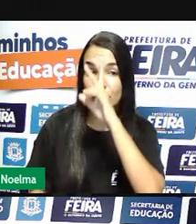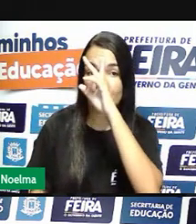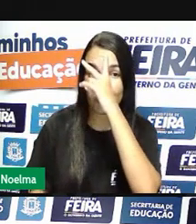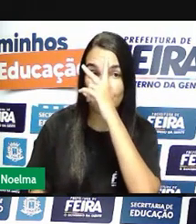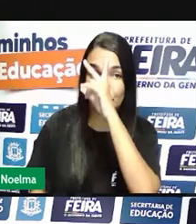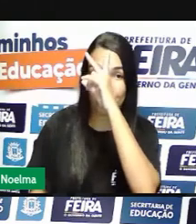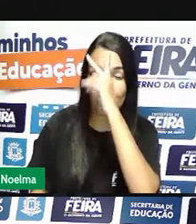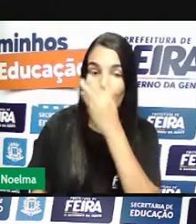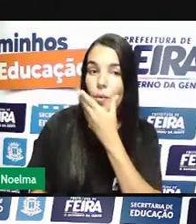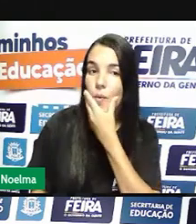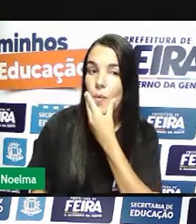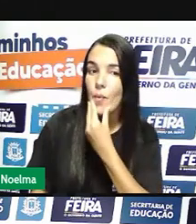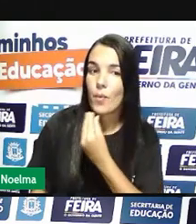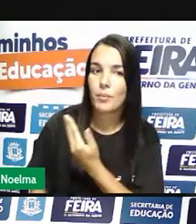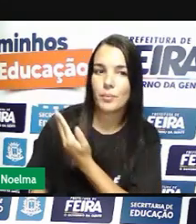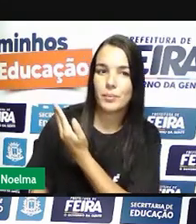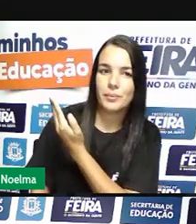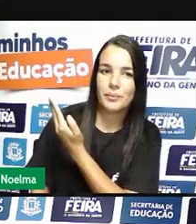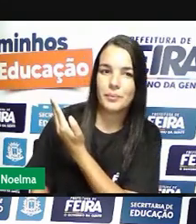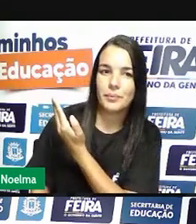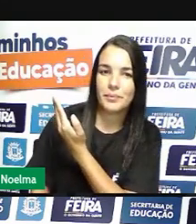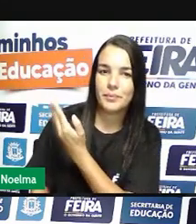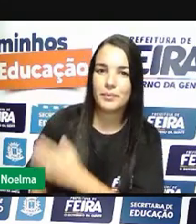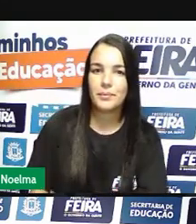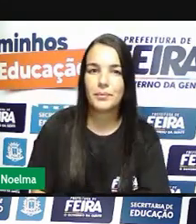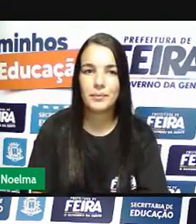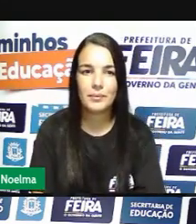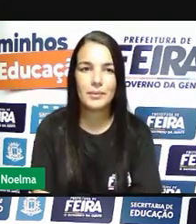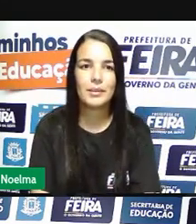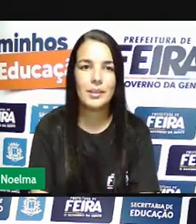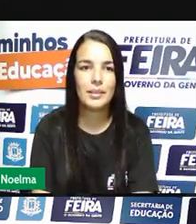desse herói brasileiro que é Tiradentes vamos lá